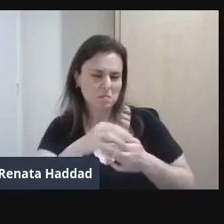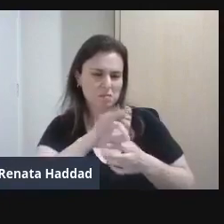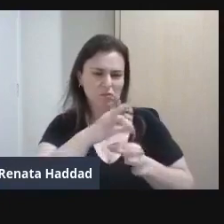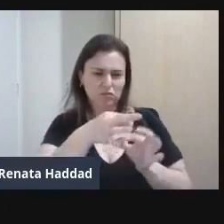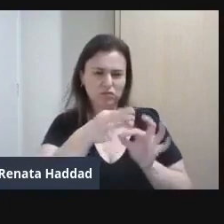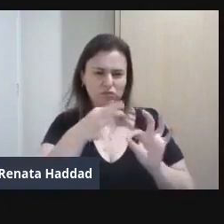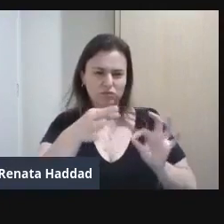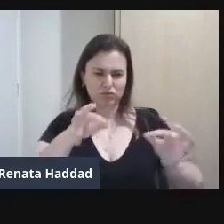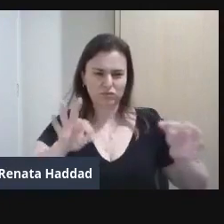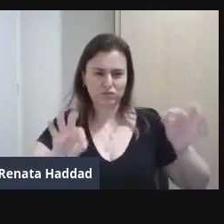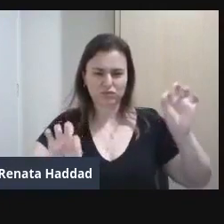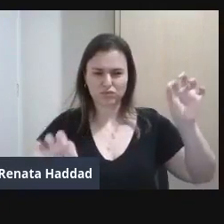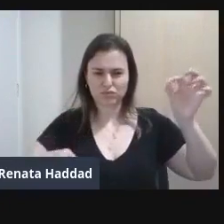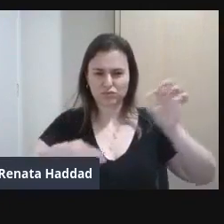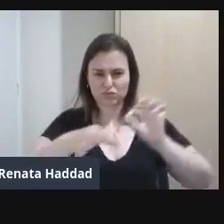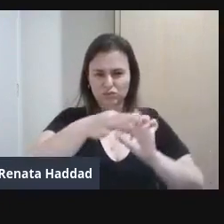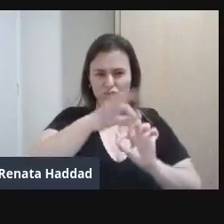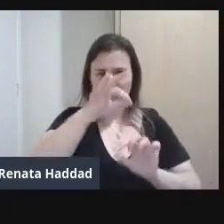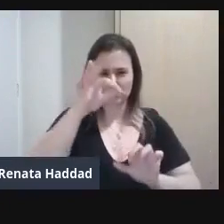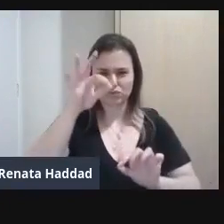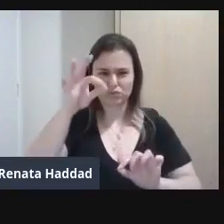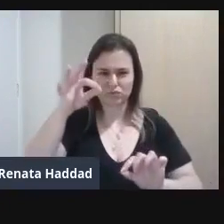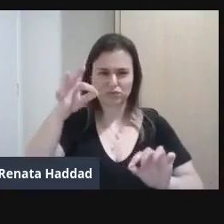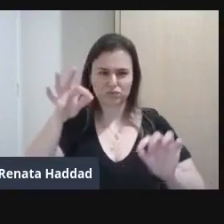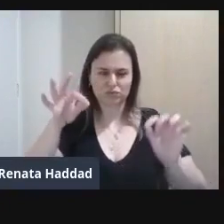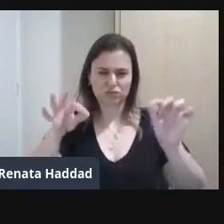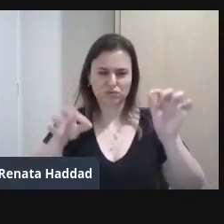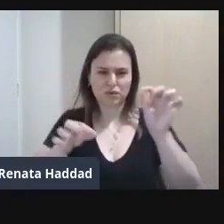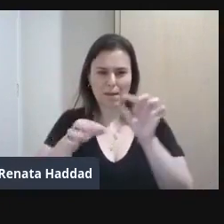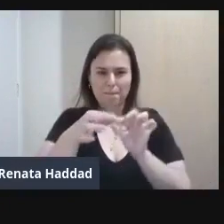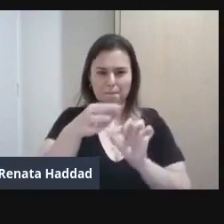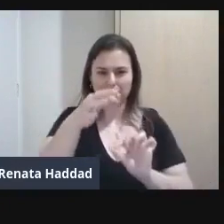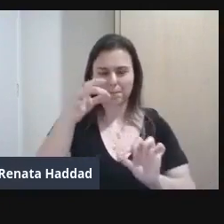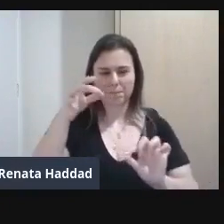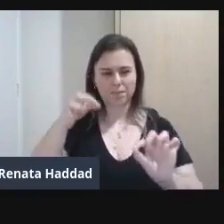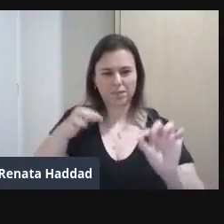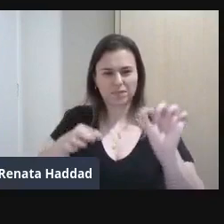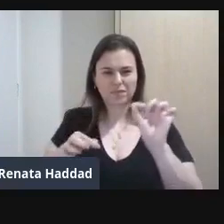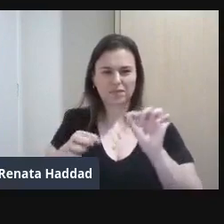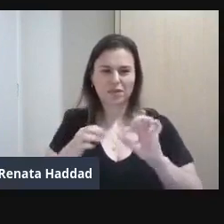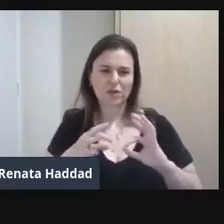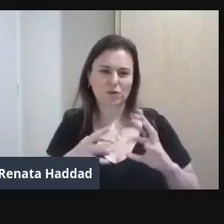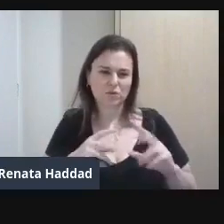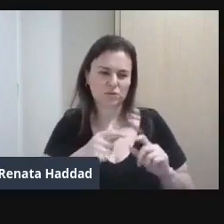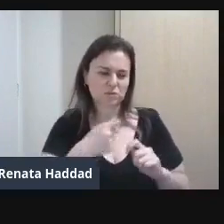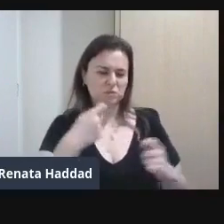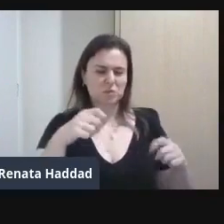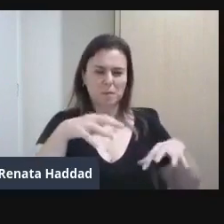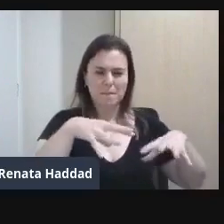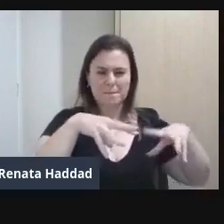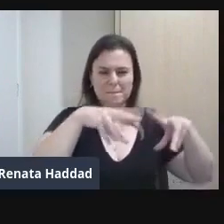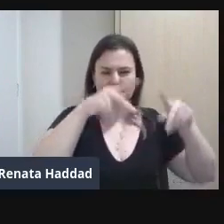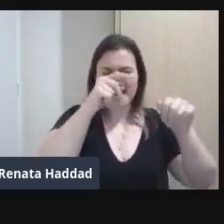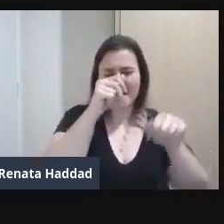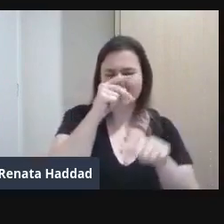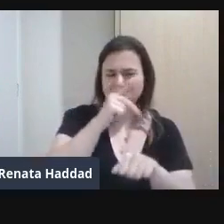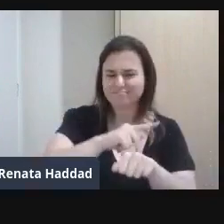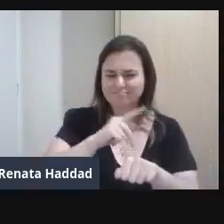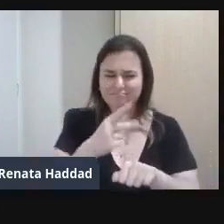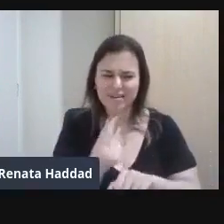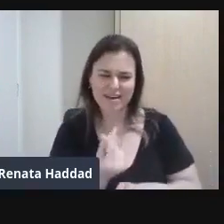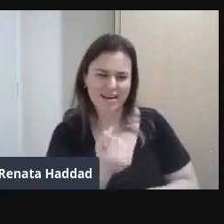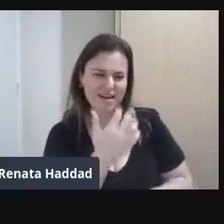Ela começou A desmanchar O palácio Pedras preciosas